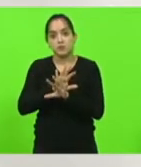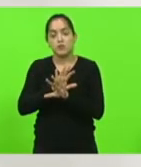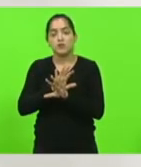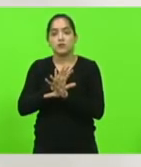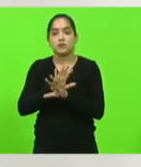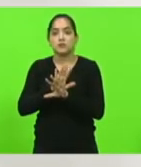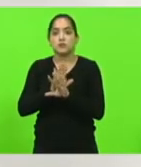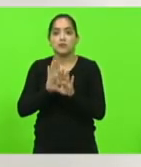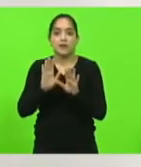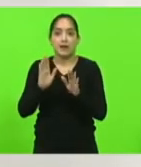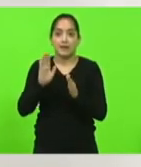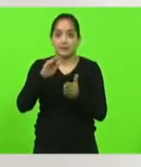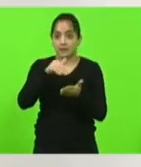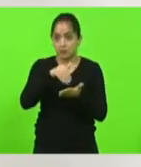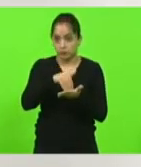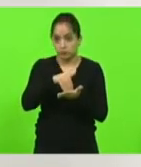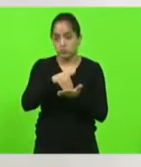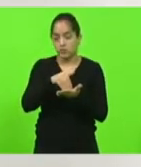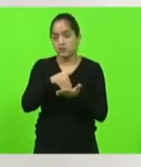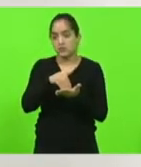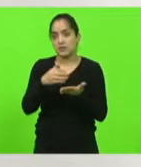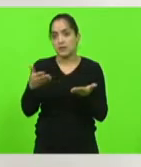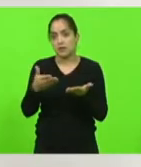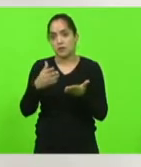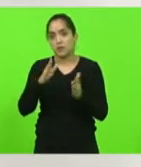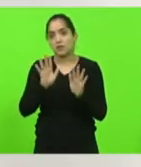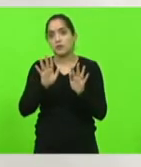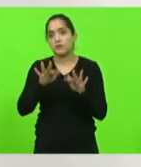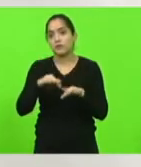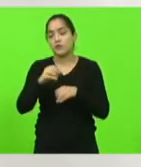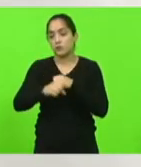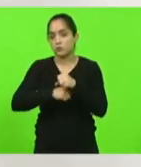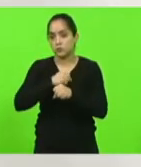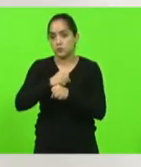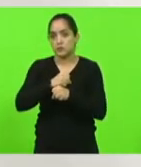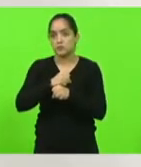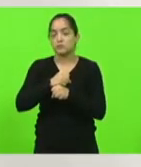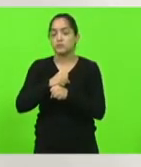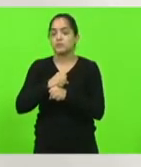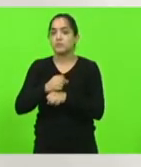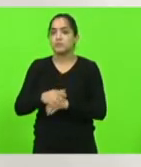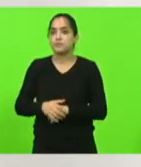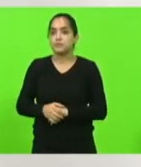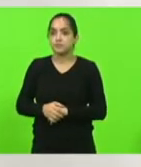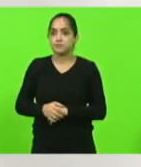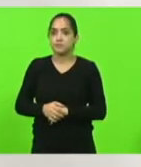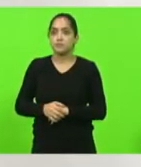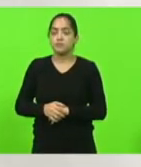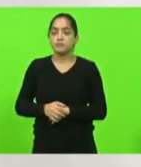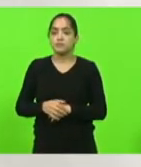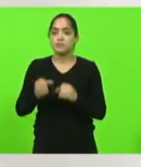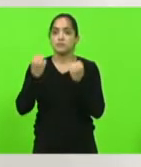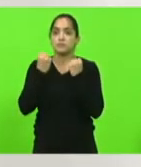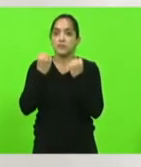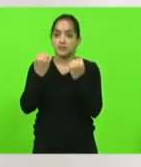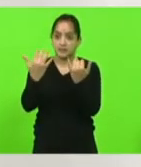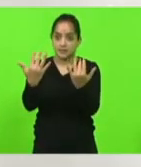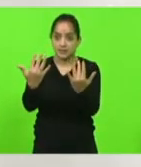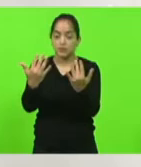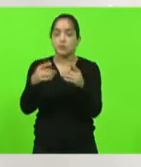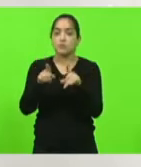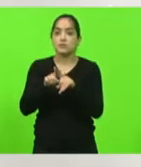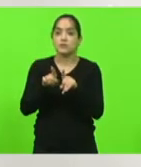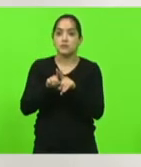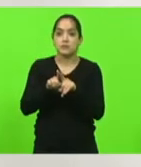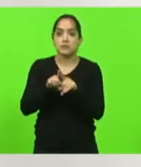final do ano para fazer a conexão com Papanduva com Itaiópolis Rio Negrinho